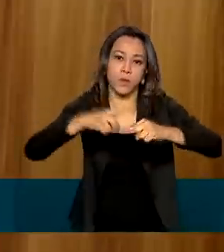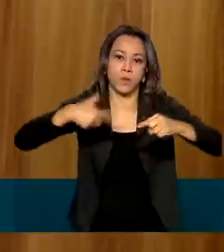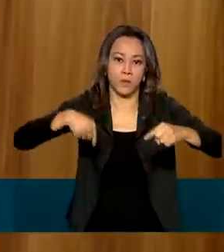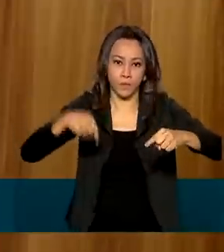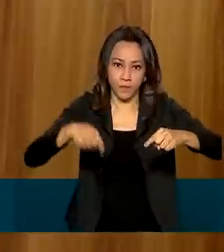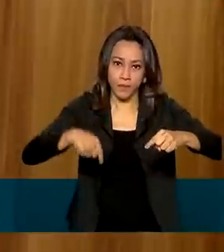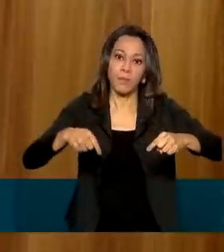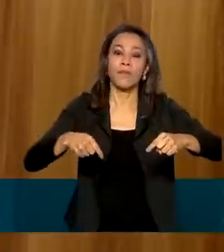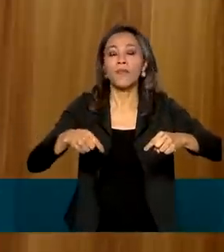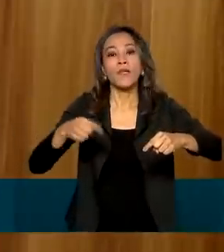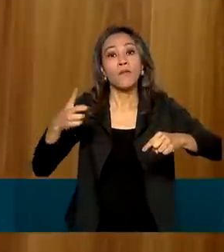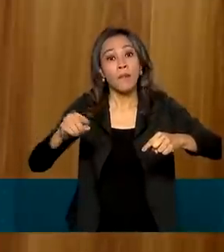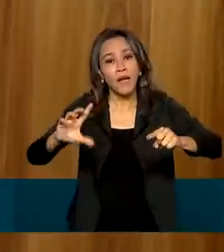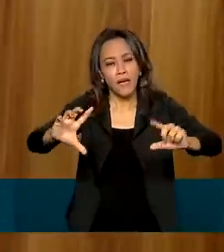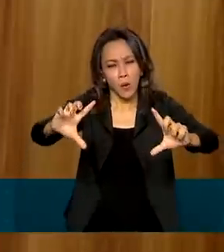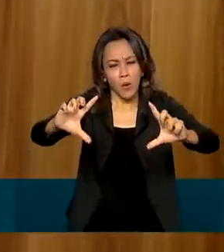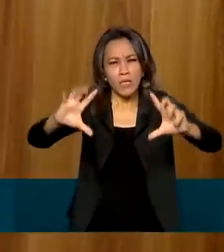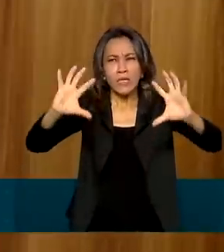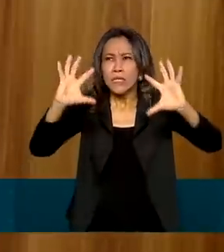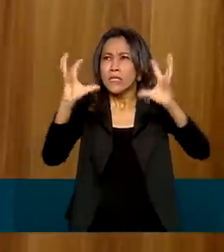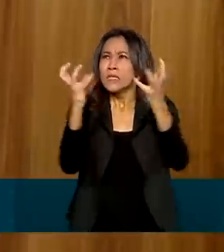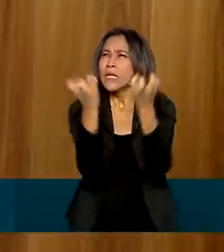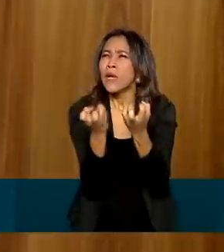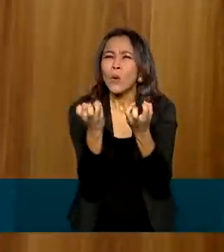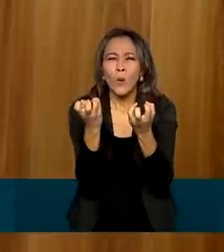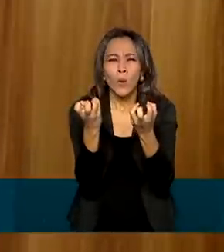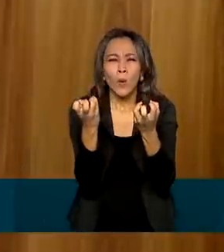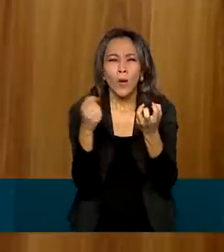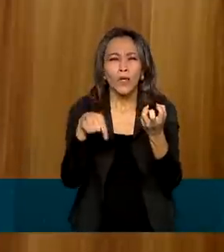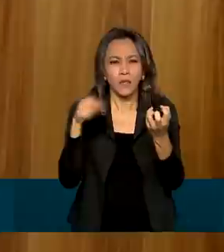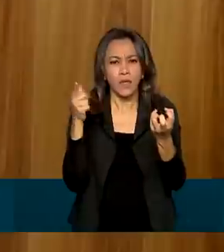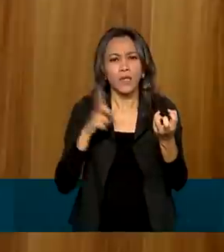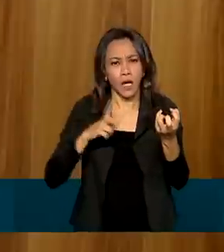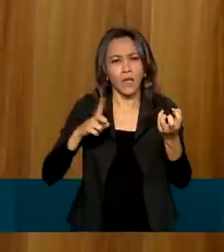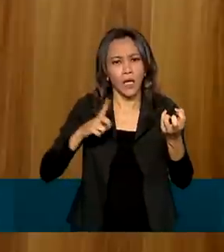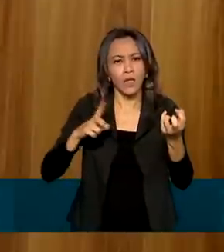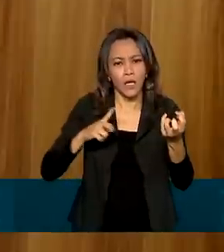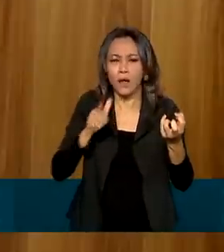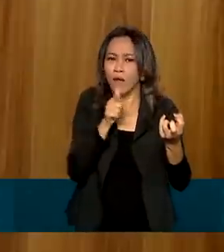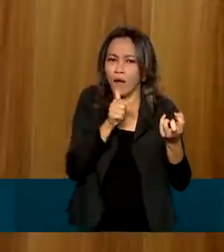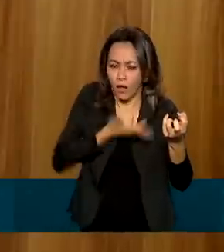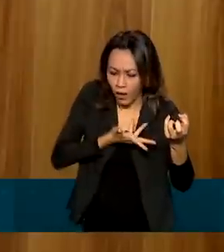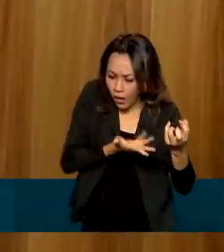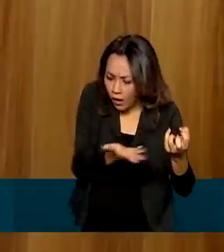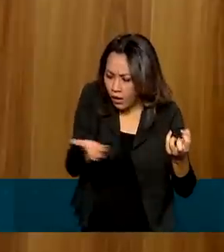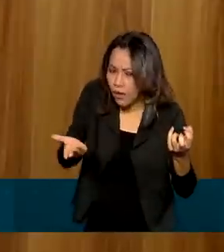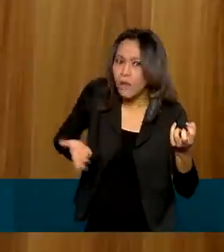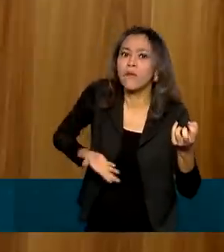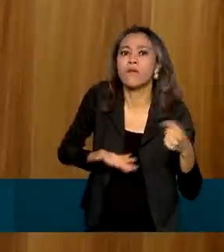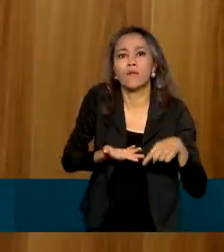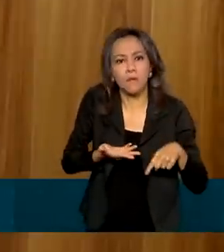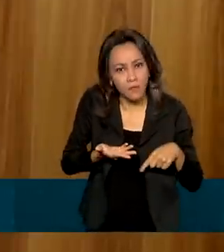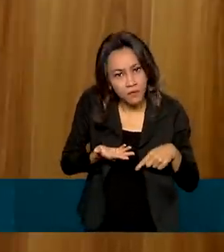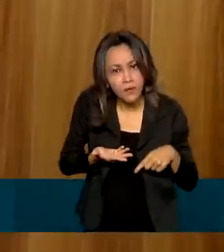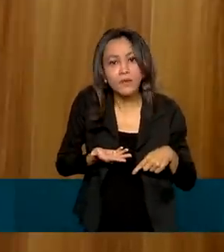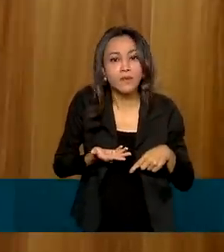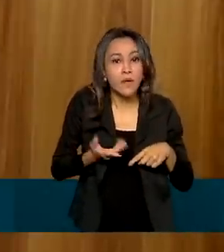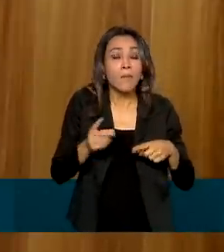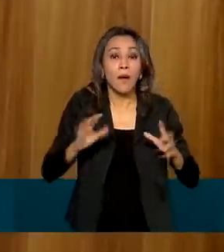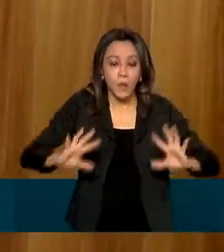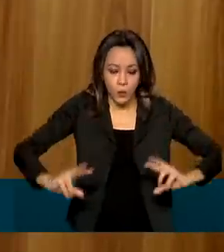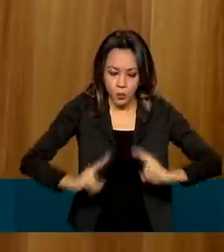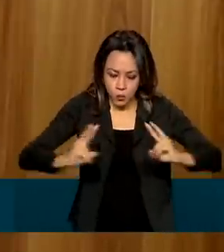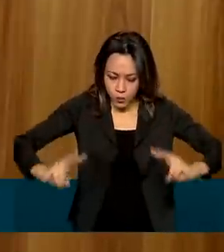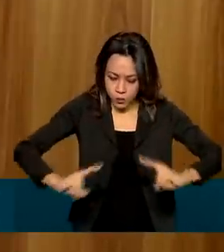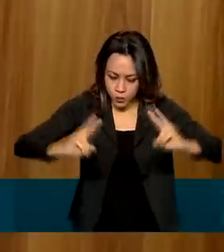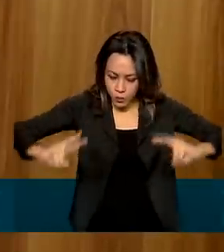alcançarmos o fim do período seco, nós termos suficiente água para gerar